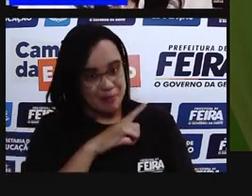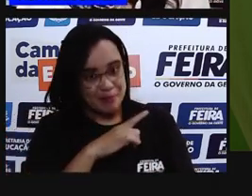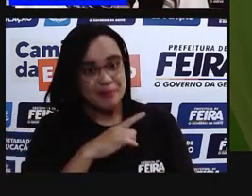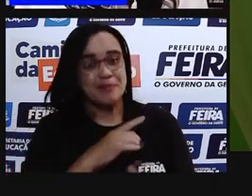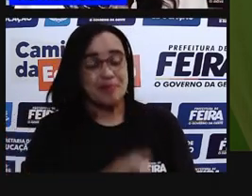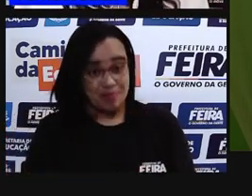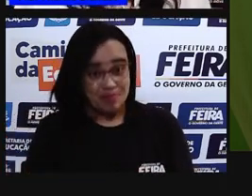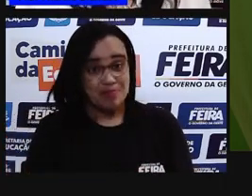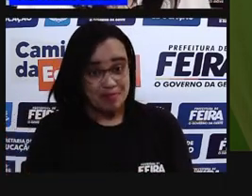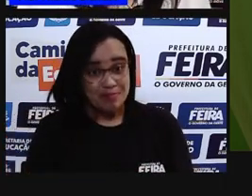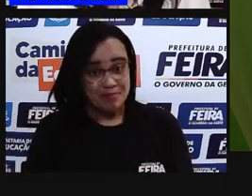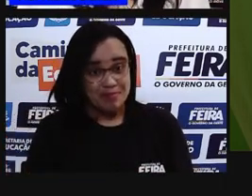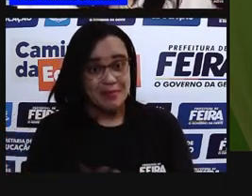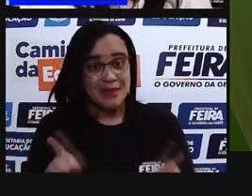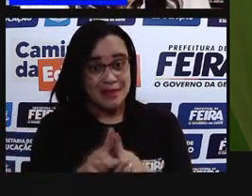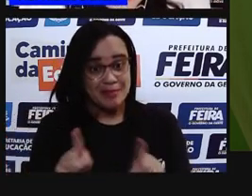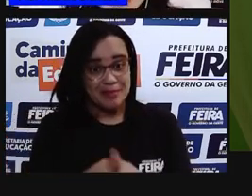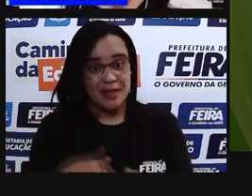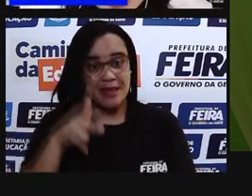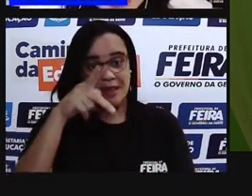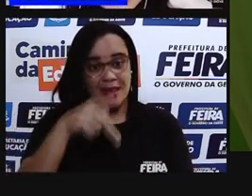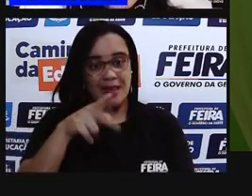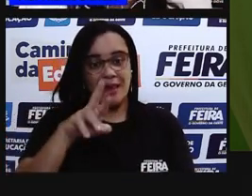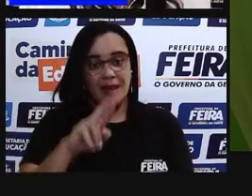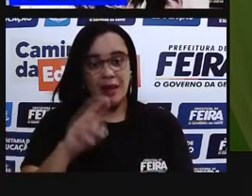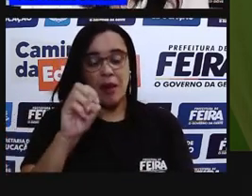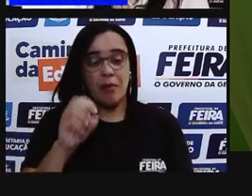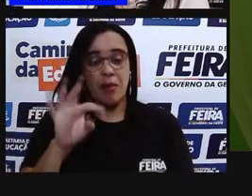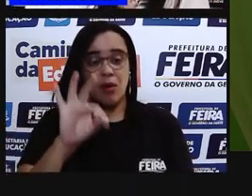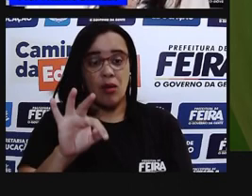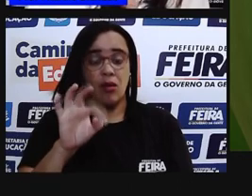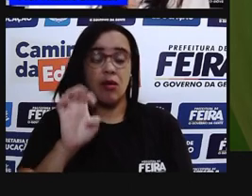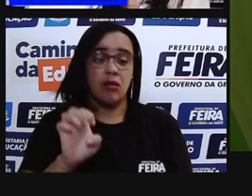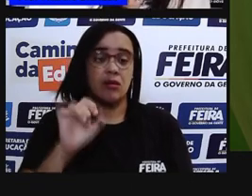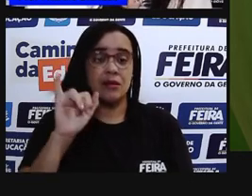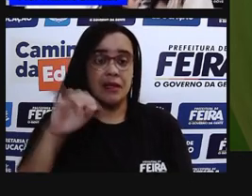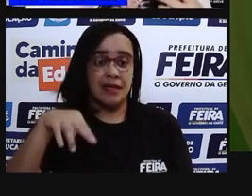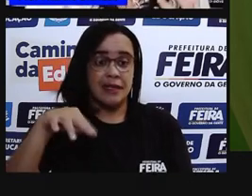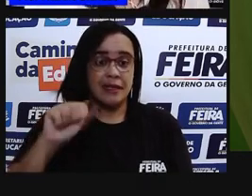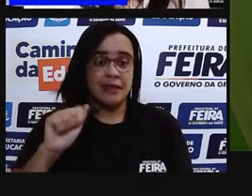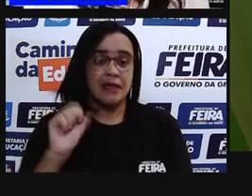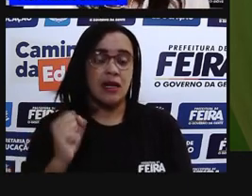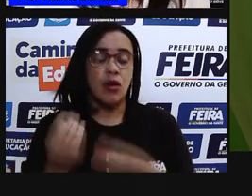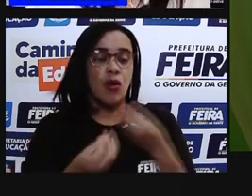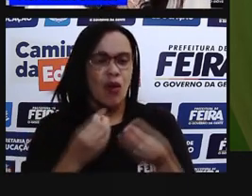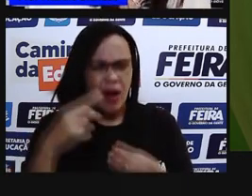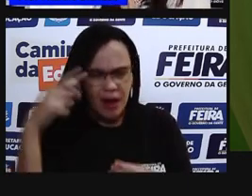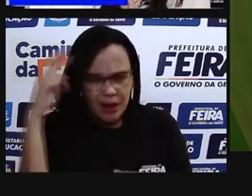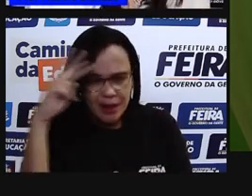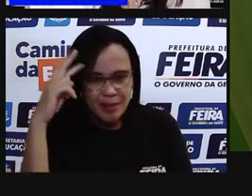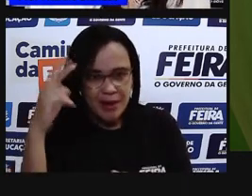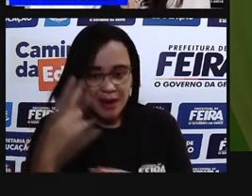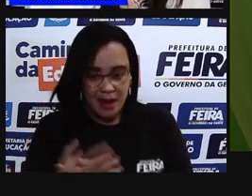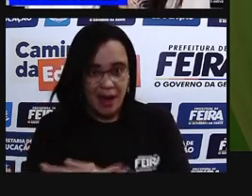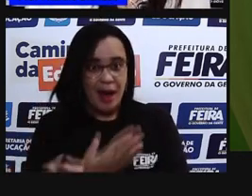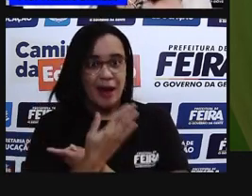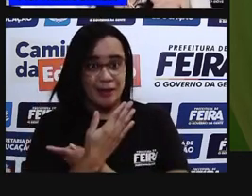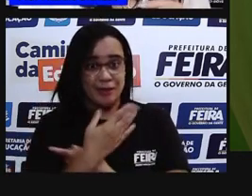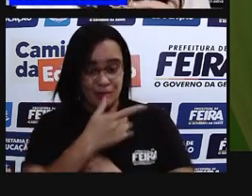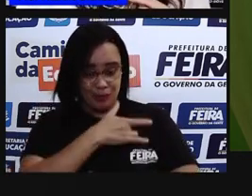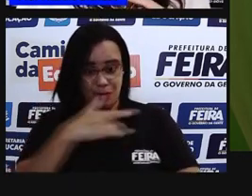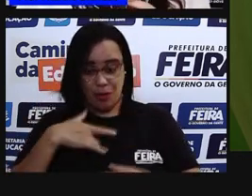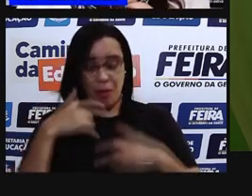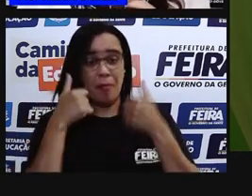proteínas? Então, as proteínas são produzidas aí, no retículo endoplasmático.